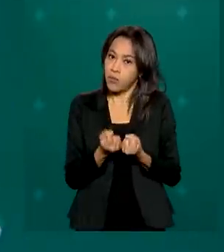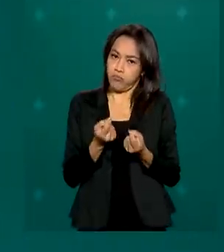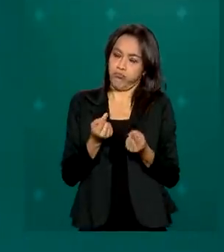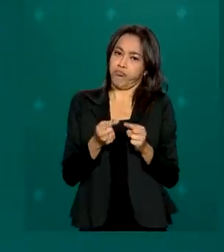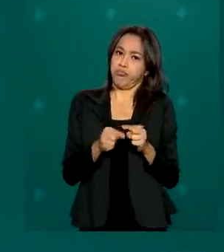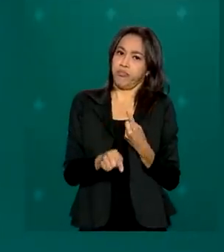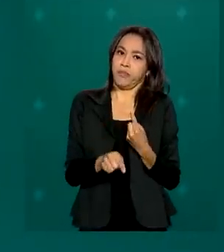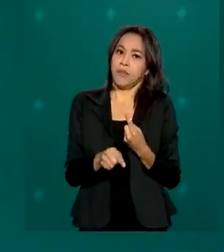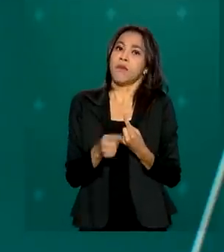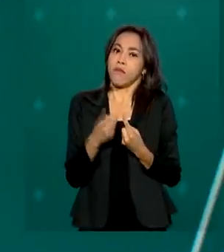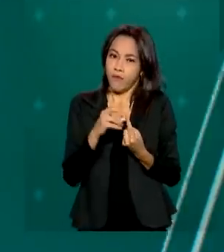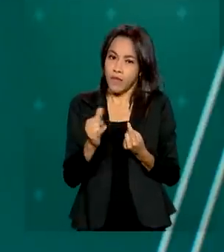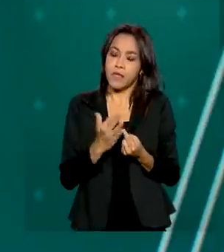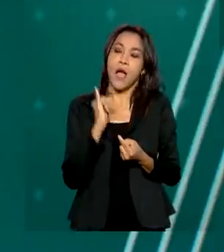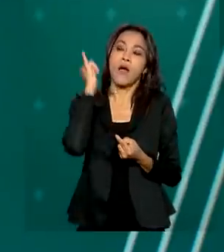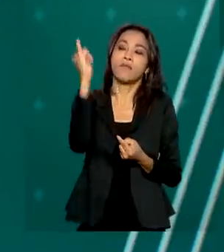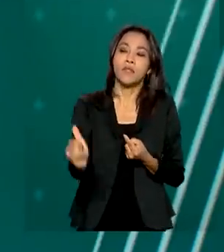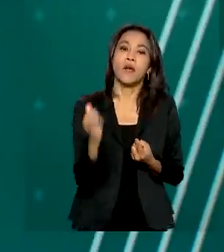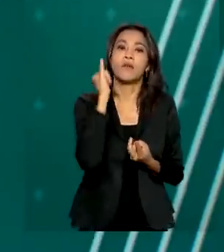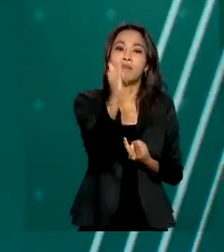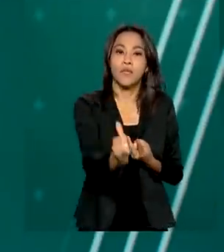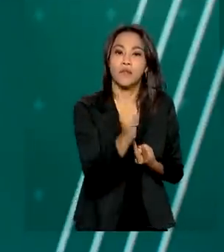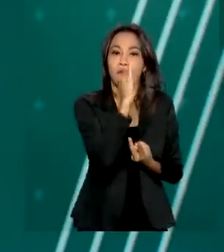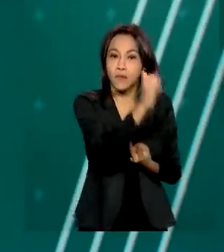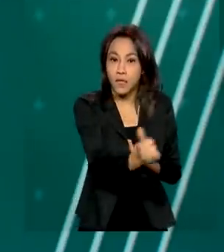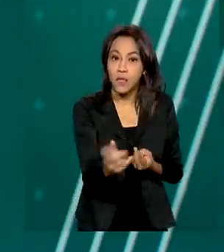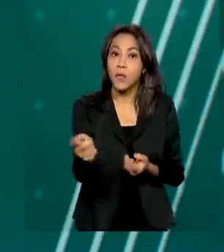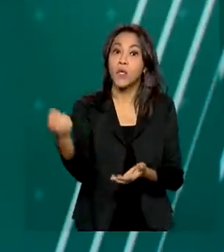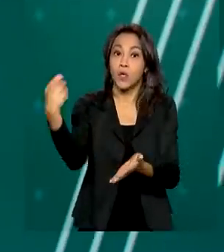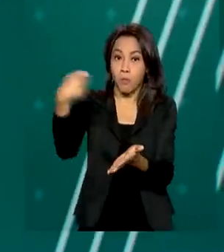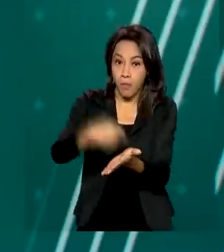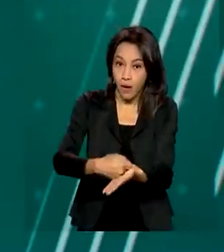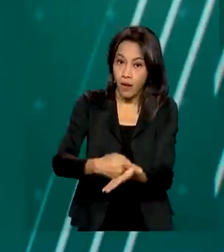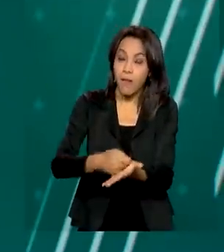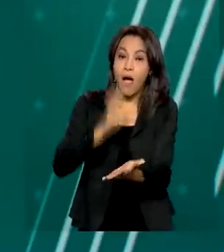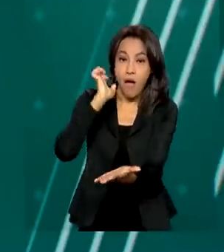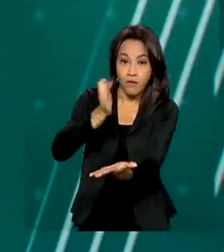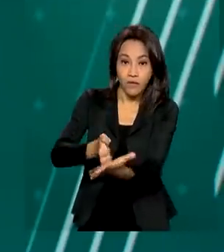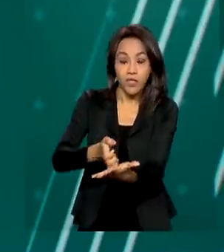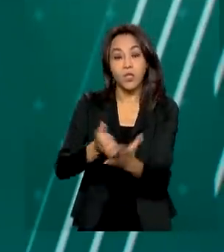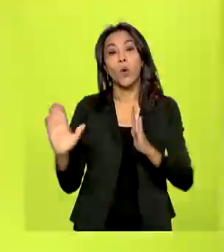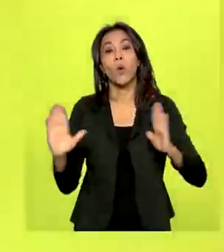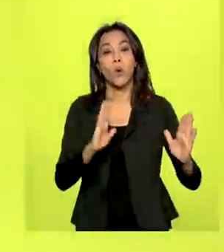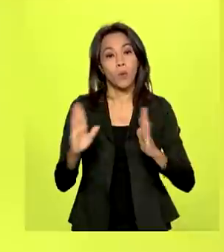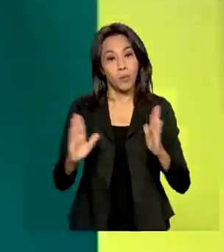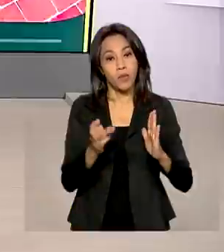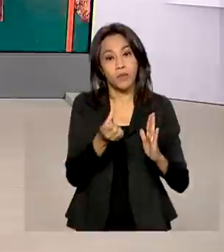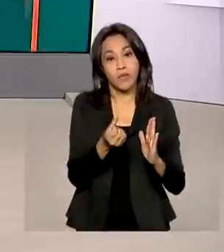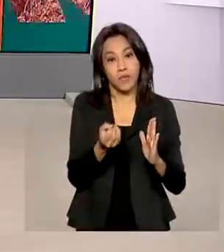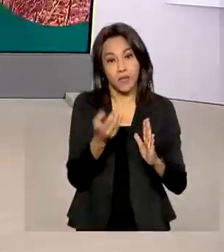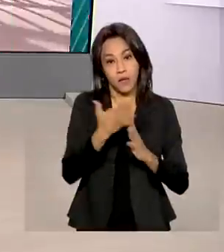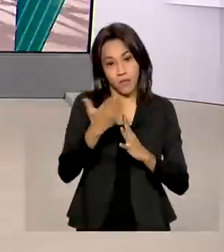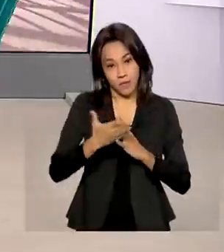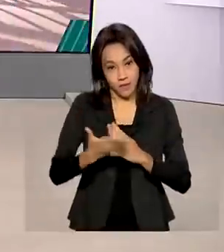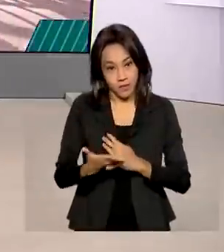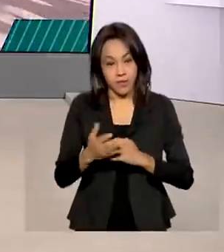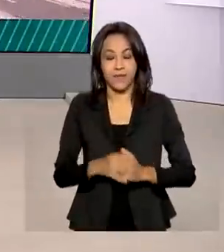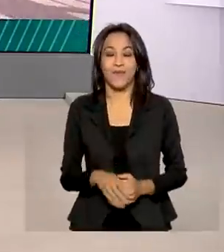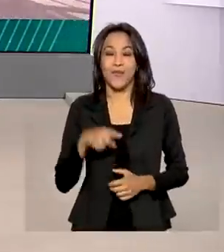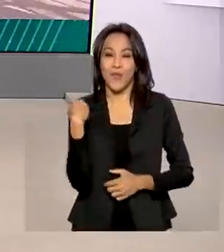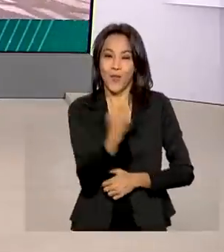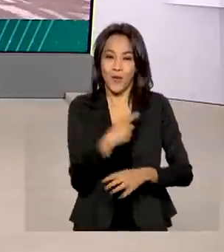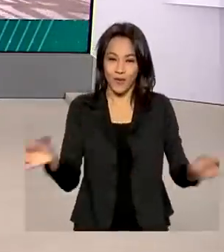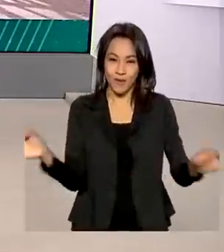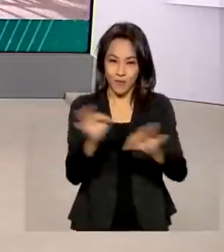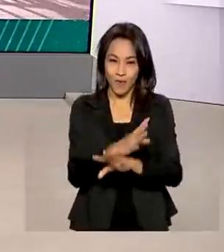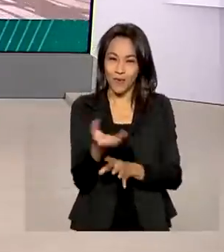O beneficiário será notificado e o pagamento poderá ser à vista ou em até 60 parcelas. A gente fica